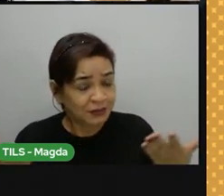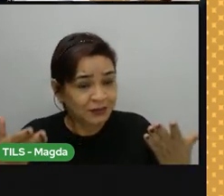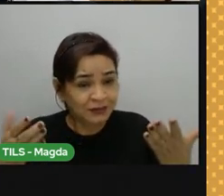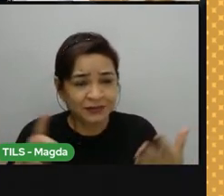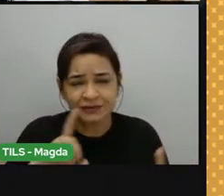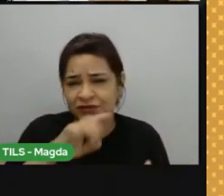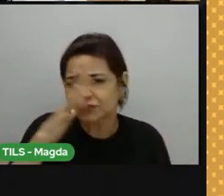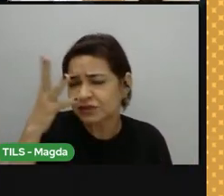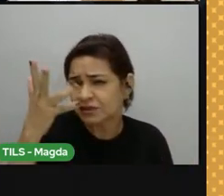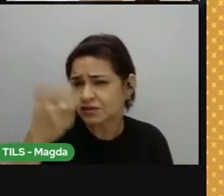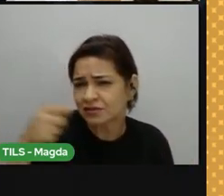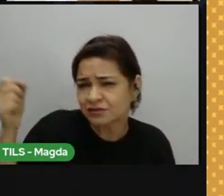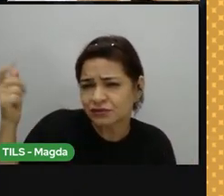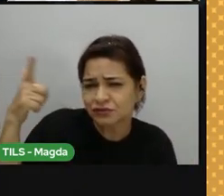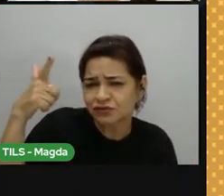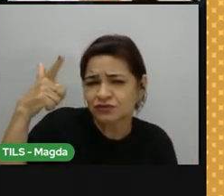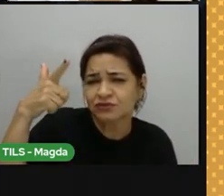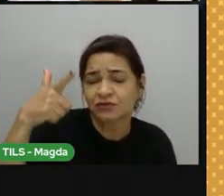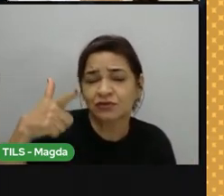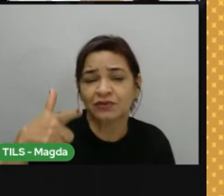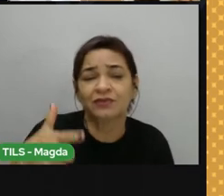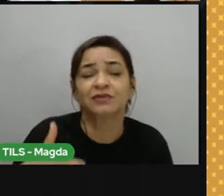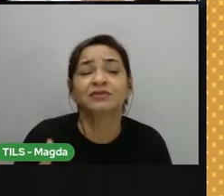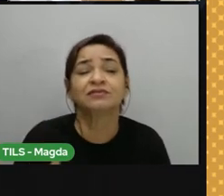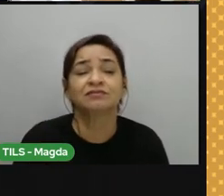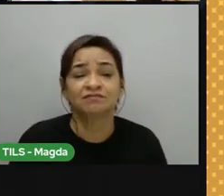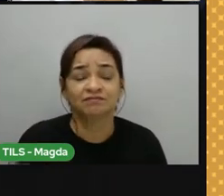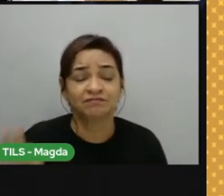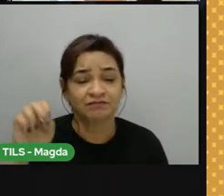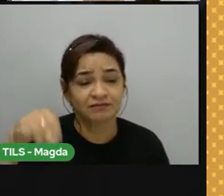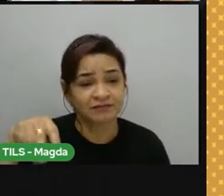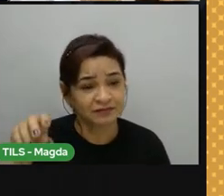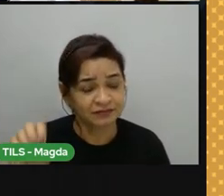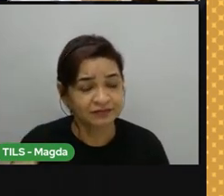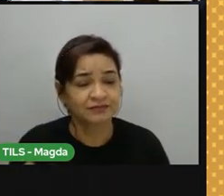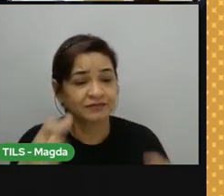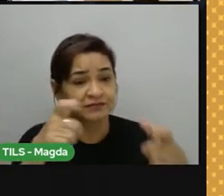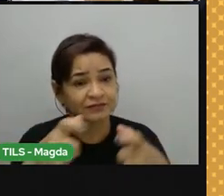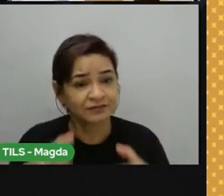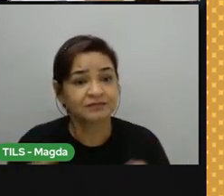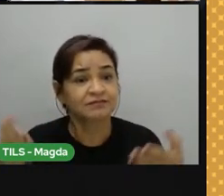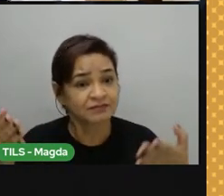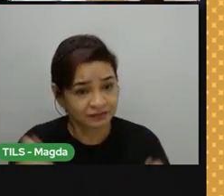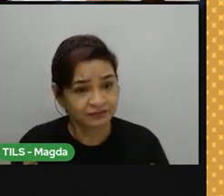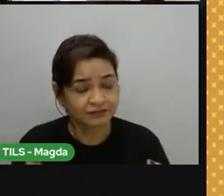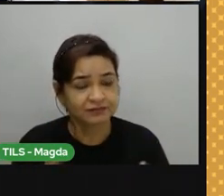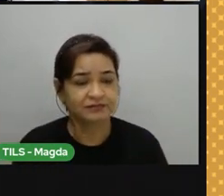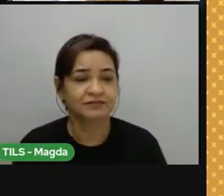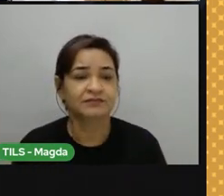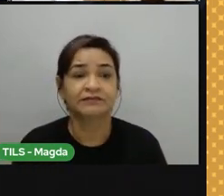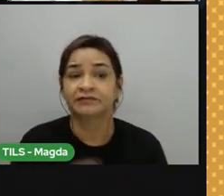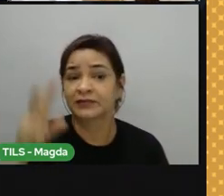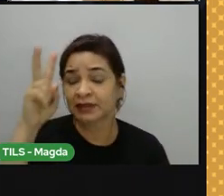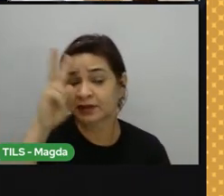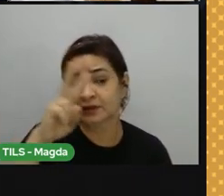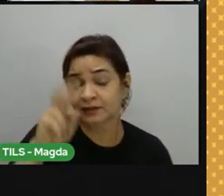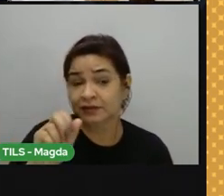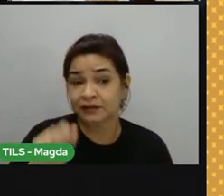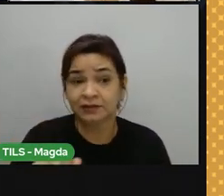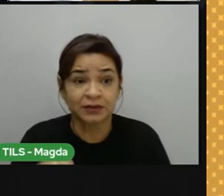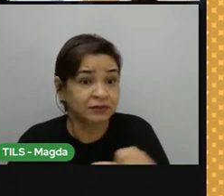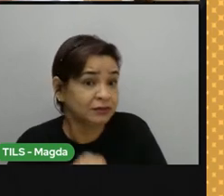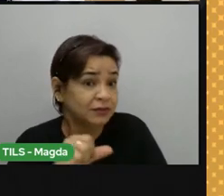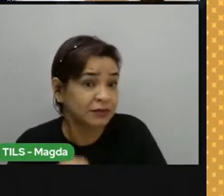lindo, um solzão ali, a gente também está falando sobre o tempo daquele lugar, naquele momento. Lembrando que isso pode mudar a qualquer